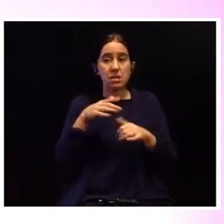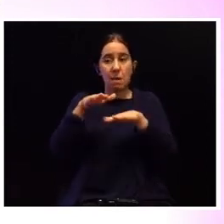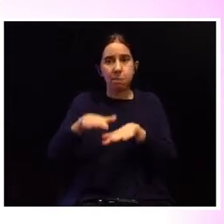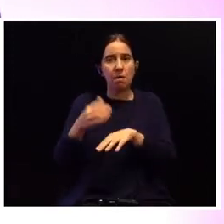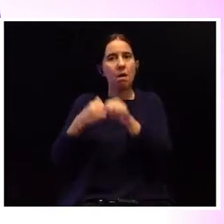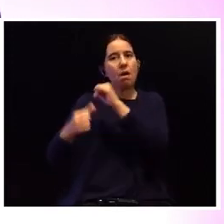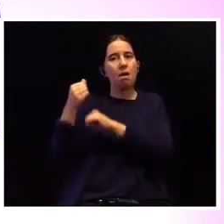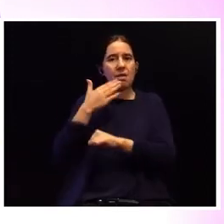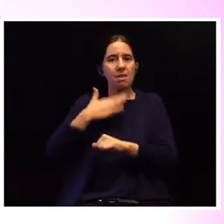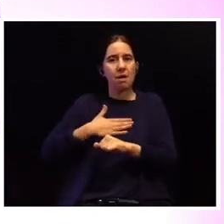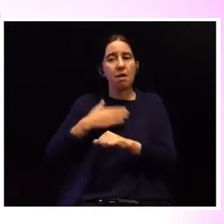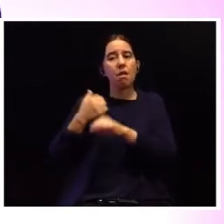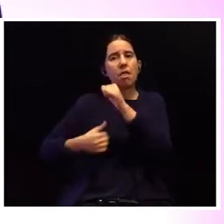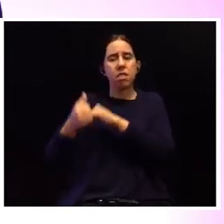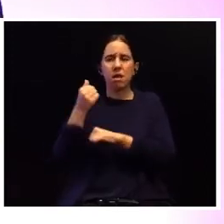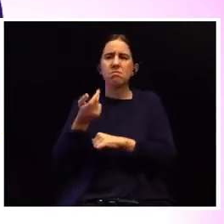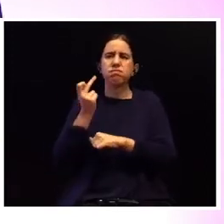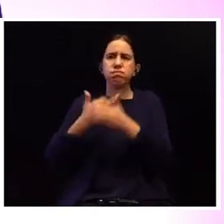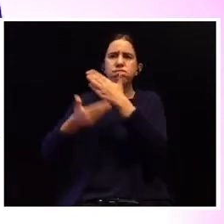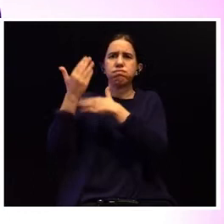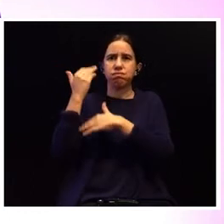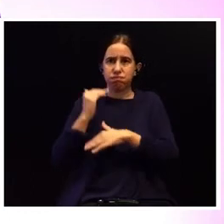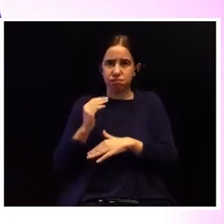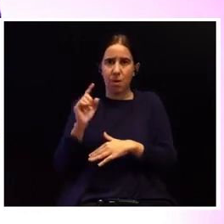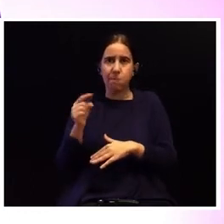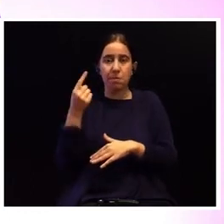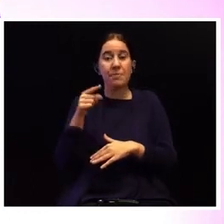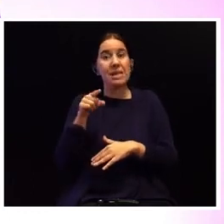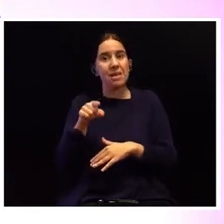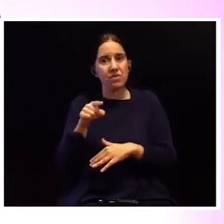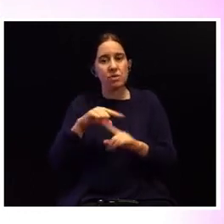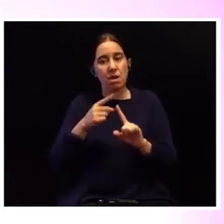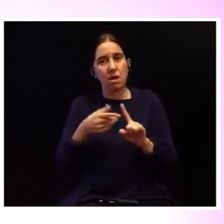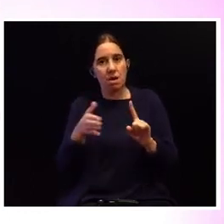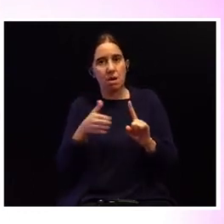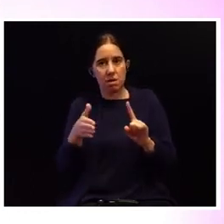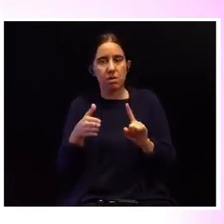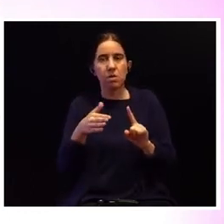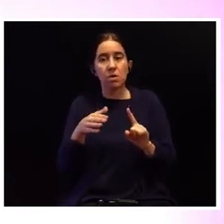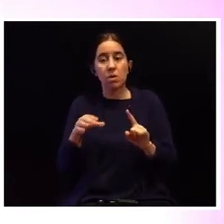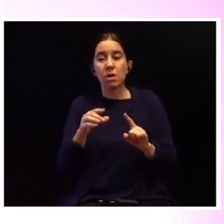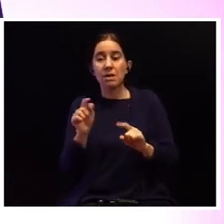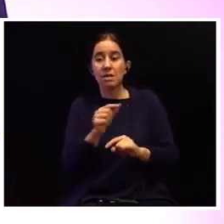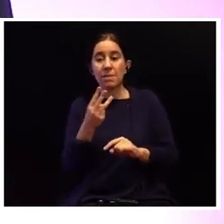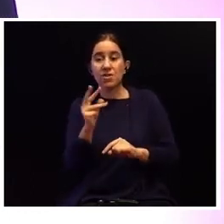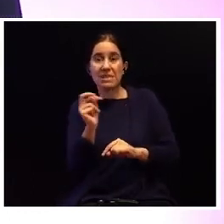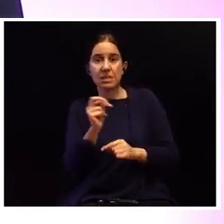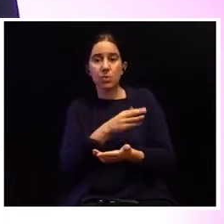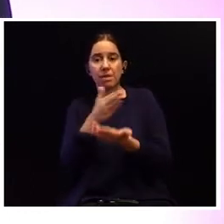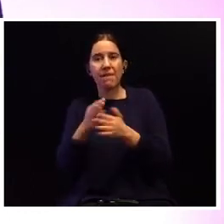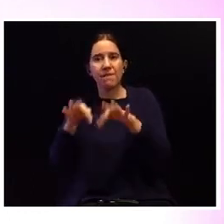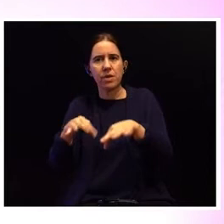retrocedemos. E retrocedemos muitos anos. Este ano, até ao final do terceiro trimestre, já foram